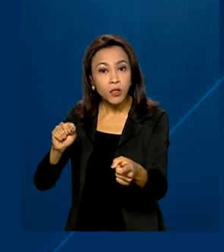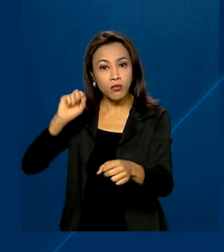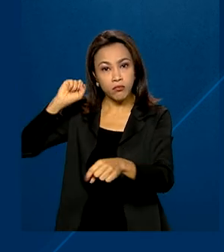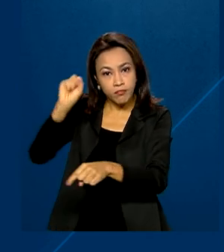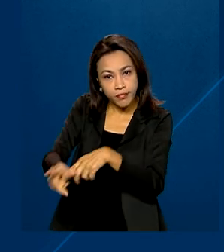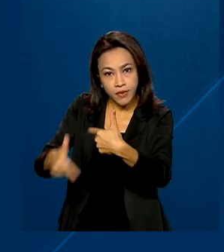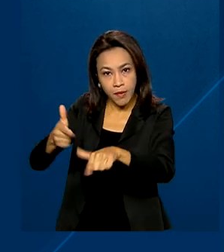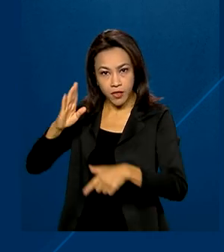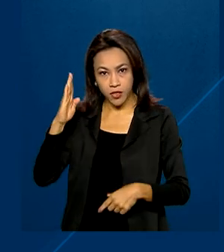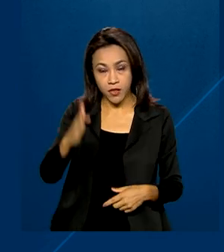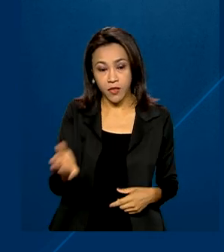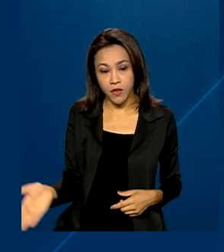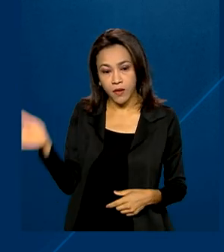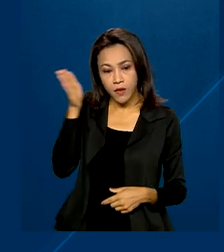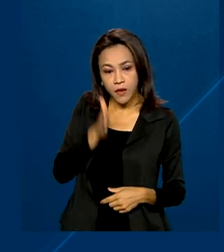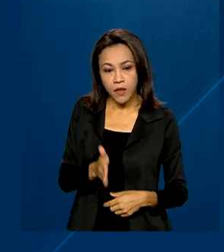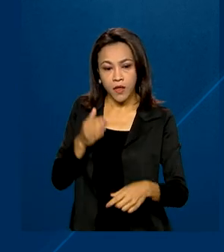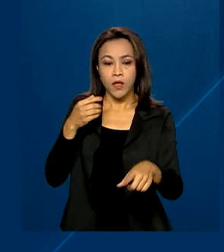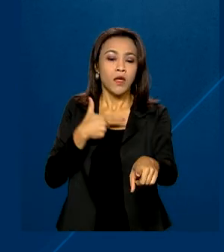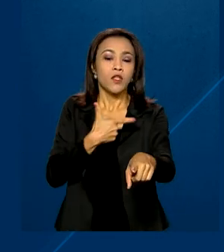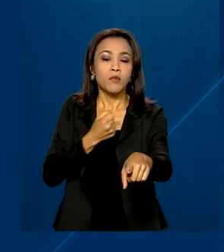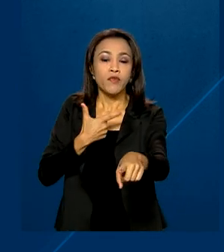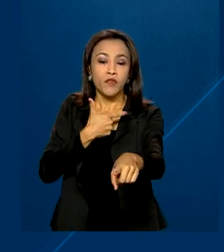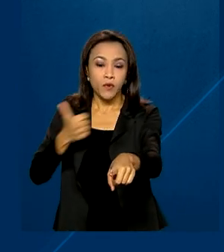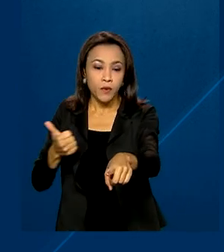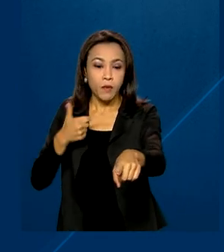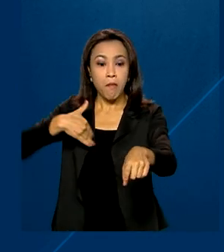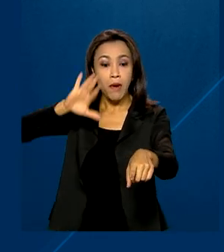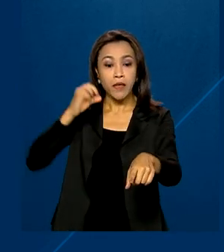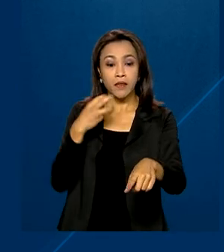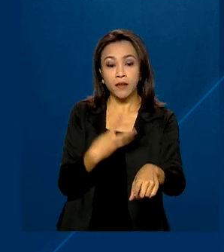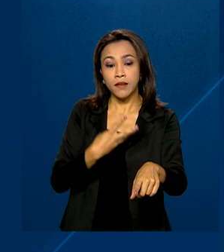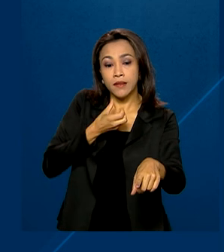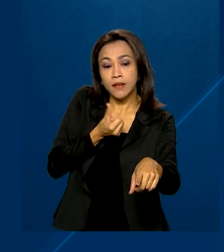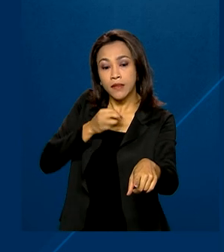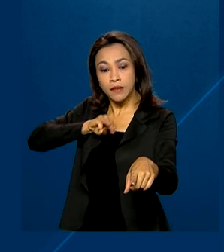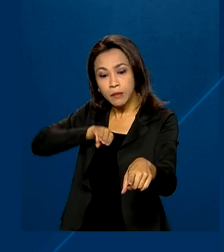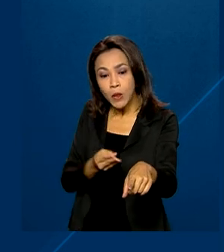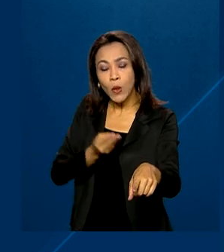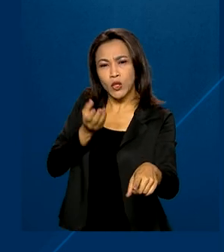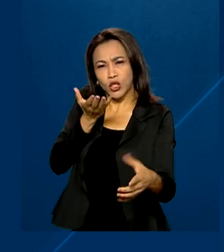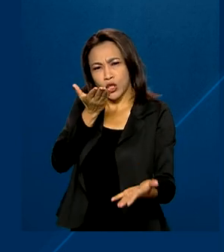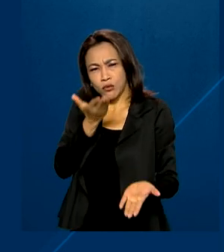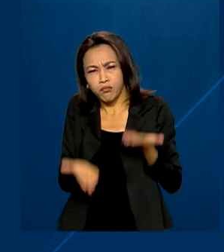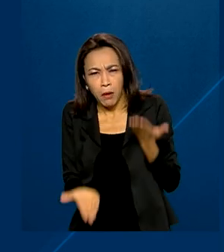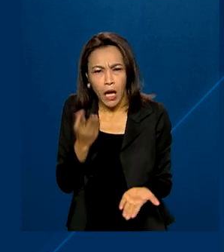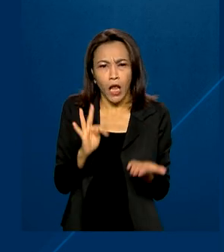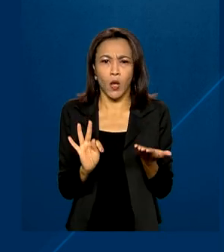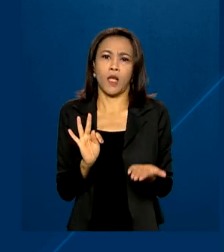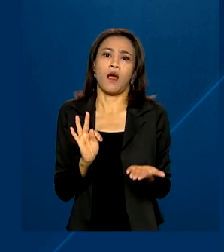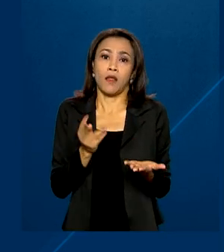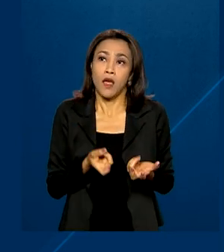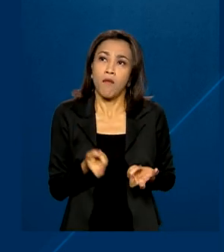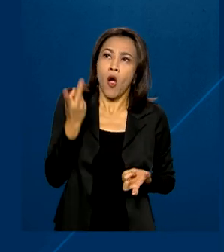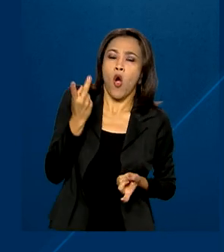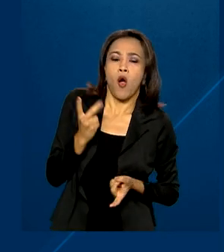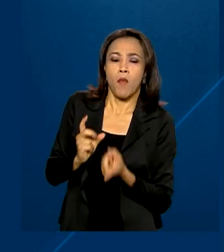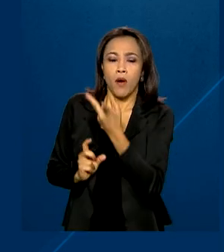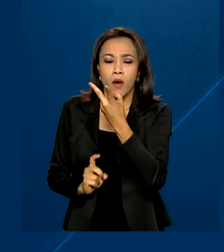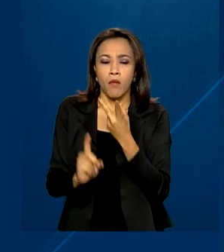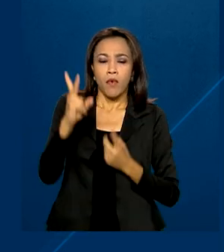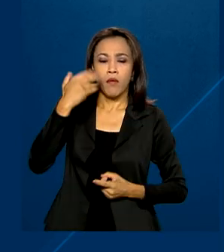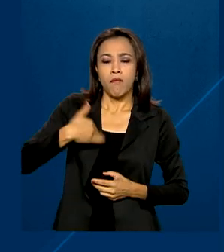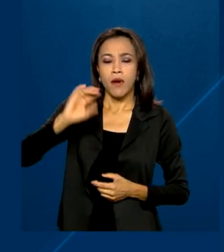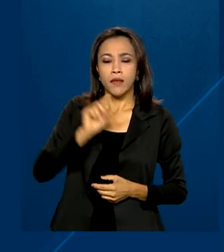Só em 2021, foram produzidas mais de 36 milhões de toneladas do produto, que é exportado para mais de